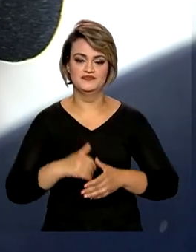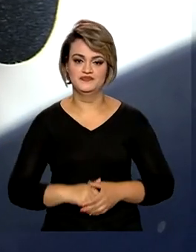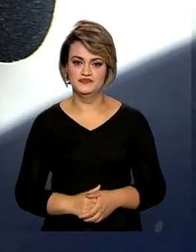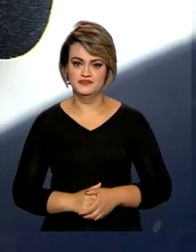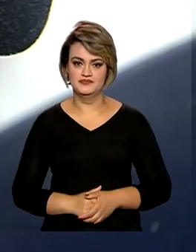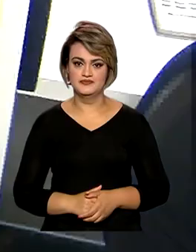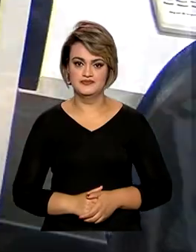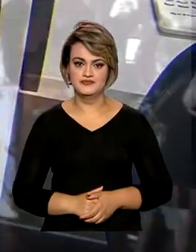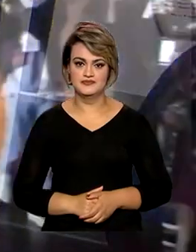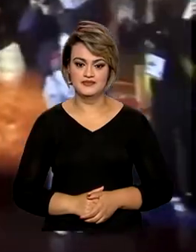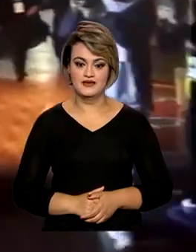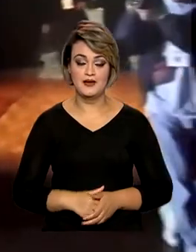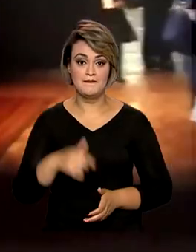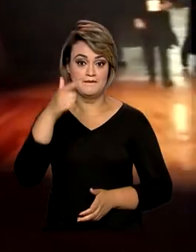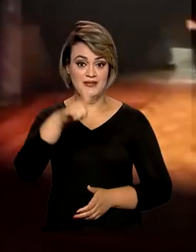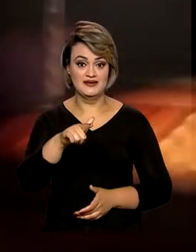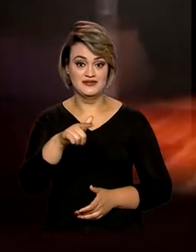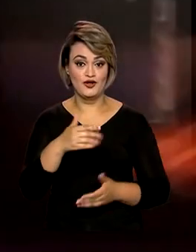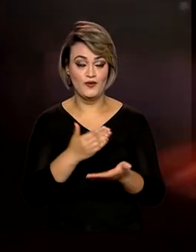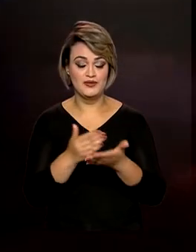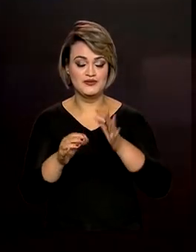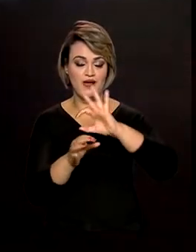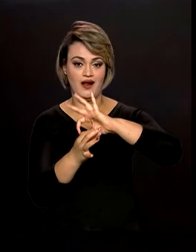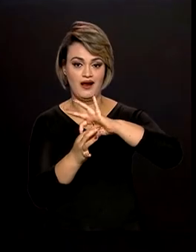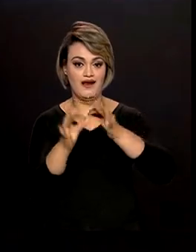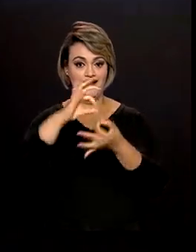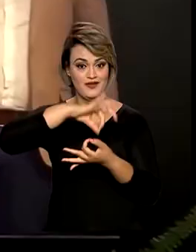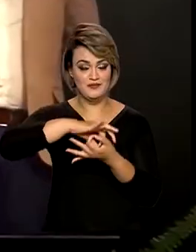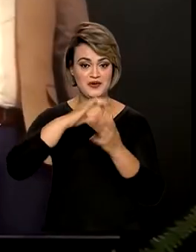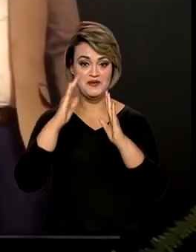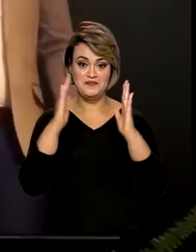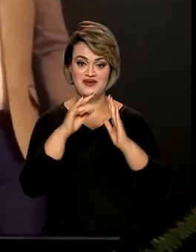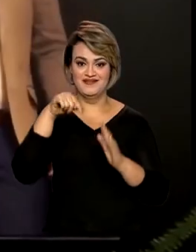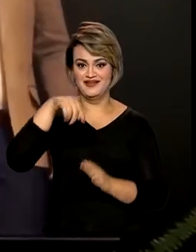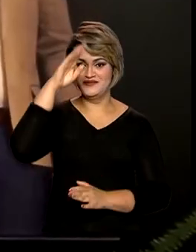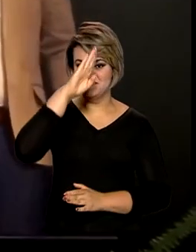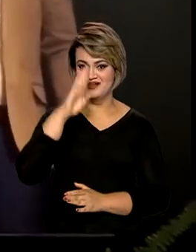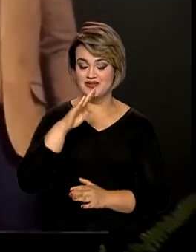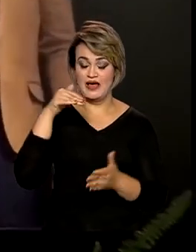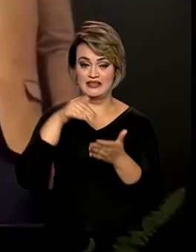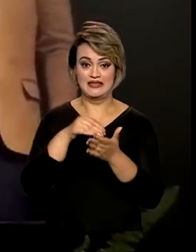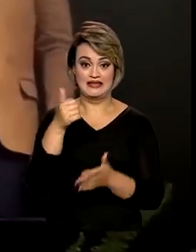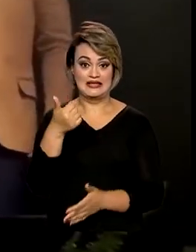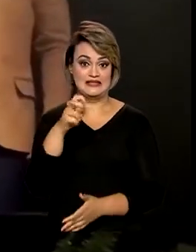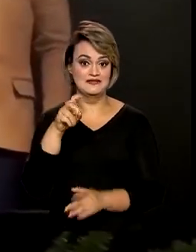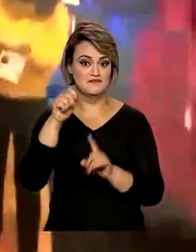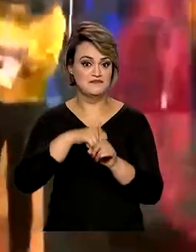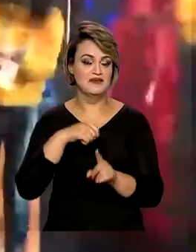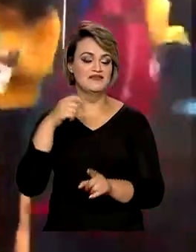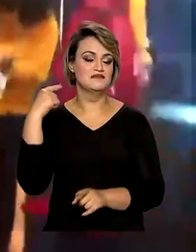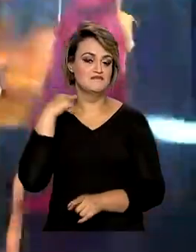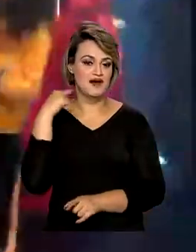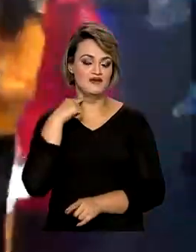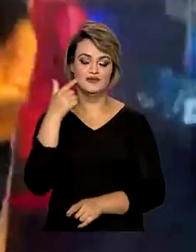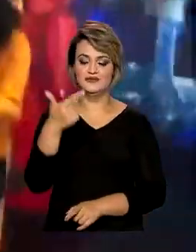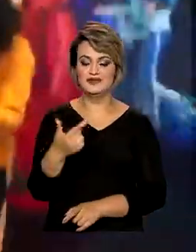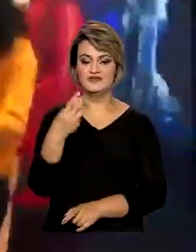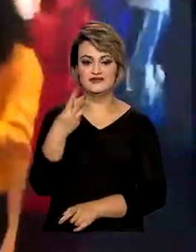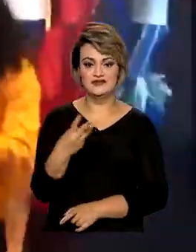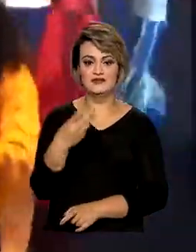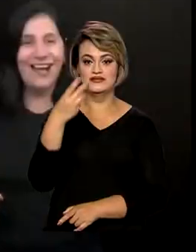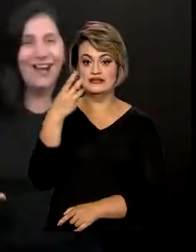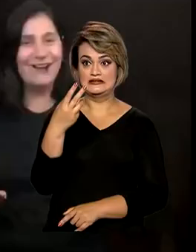adolescentes. E começou a surda Olimpíada de Verão aqui no Brasil. Até 15 de maio, 237